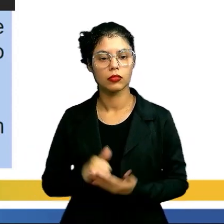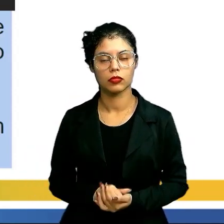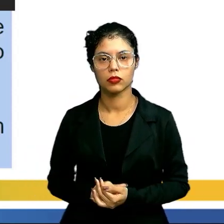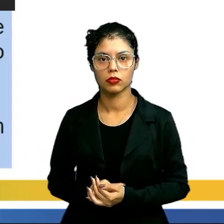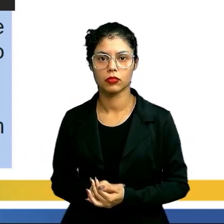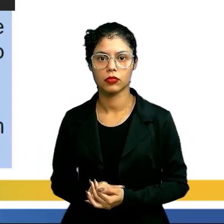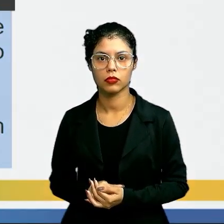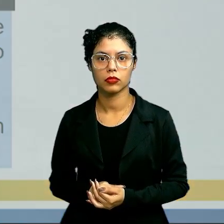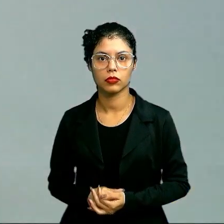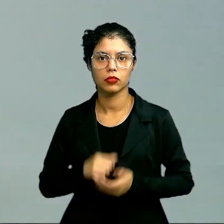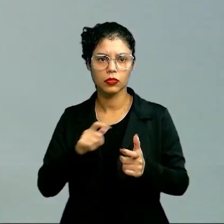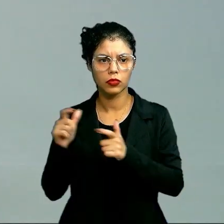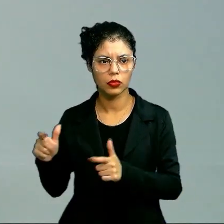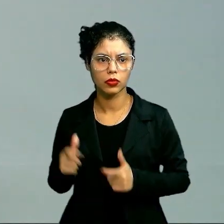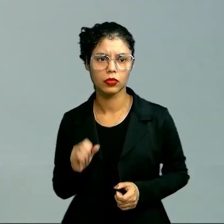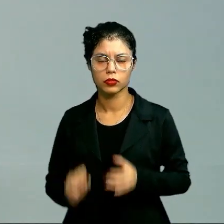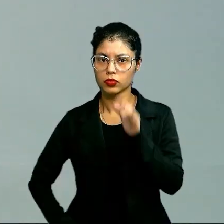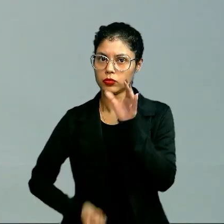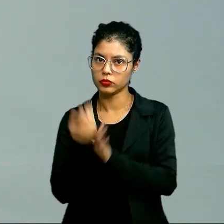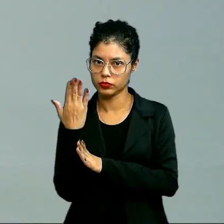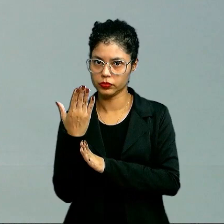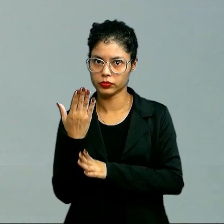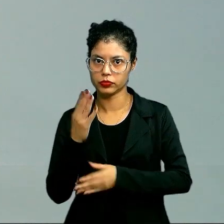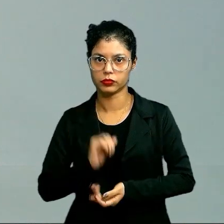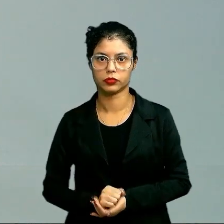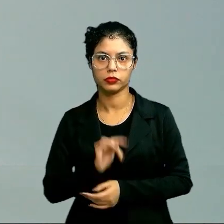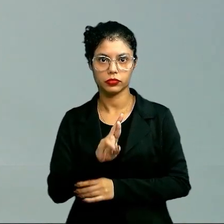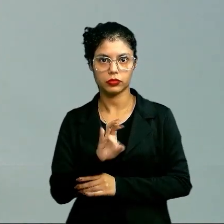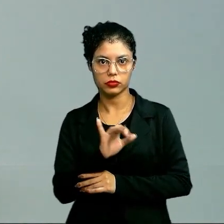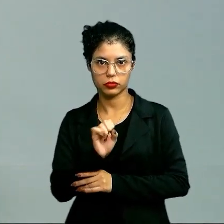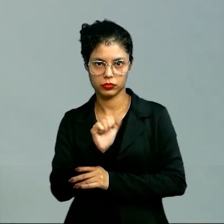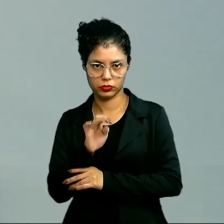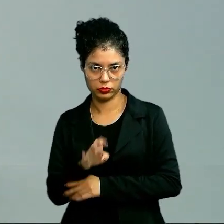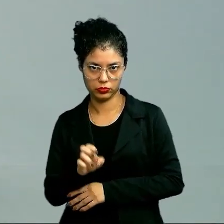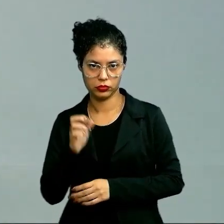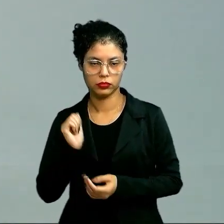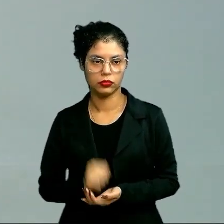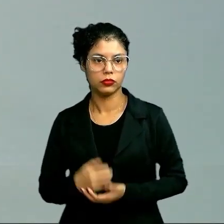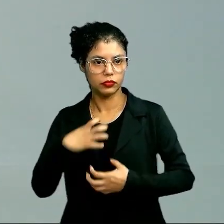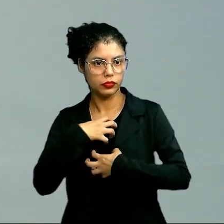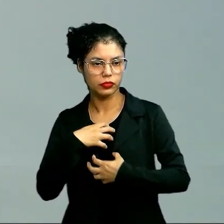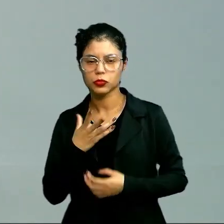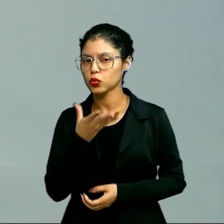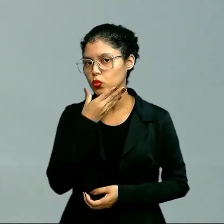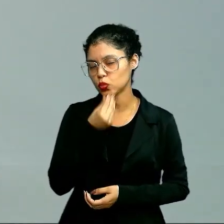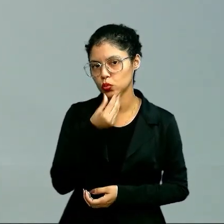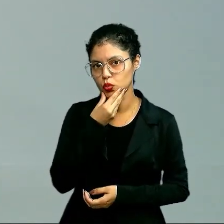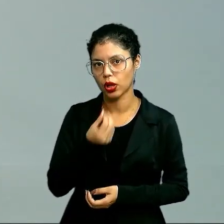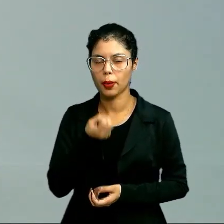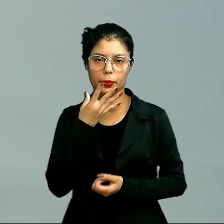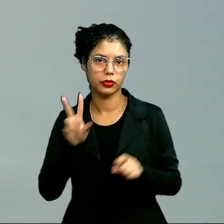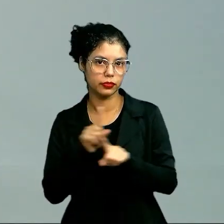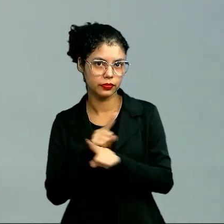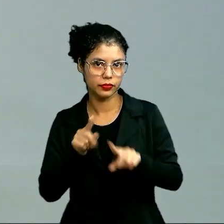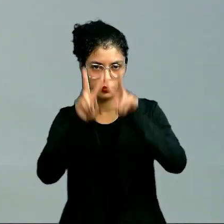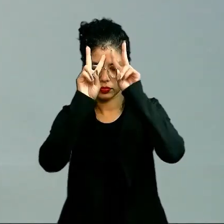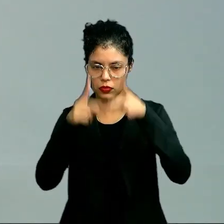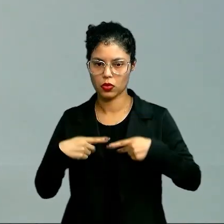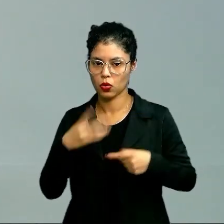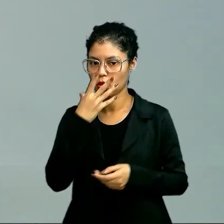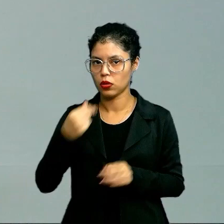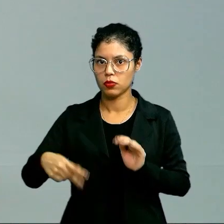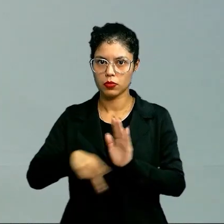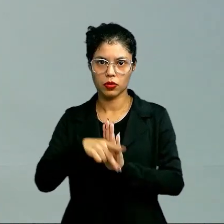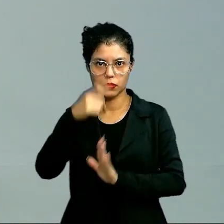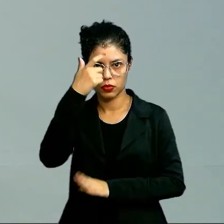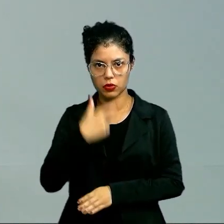Então, de onde é que surge o ressentimento? Ele vai dizer que o homem não é bom por natureza e que o homem é lobo do homem,